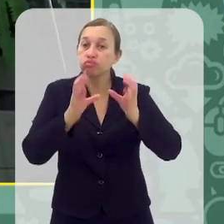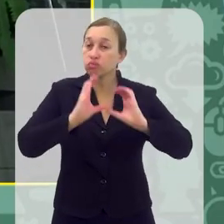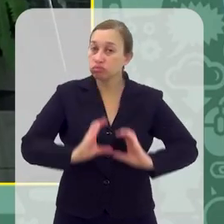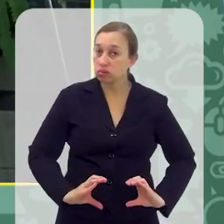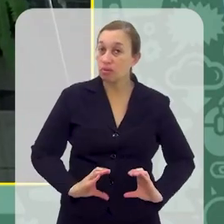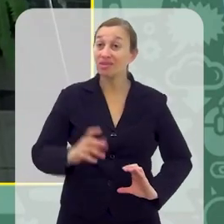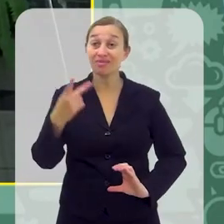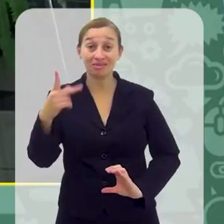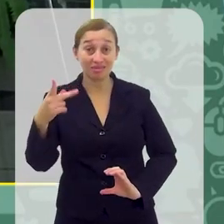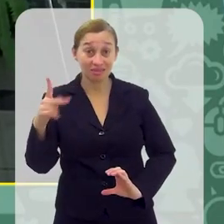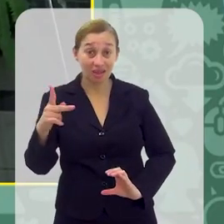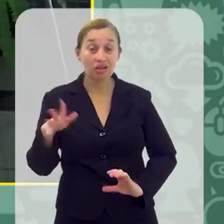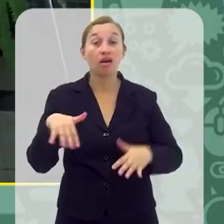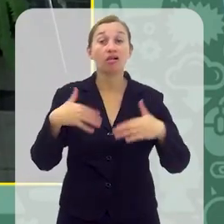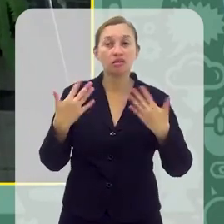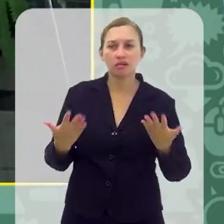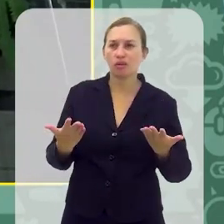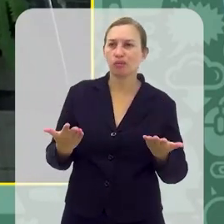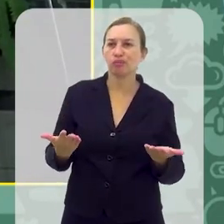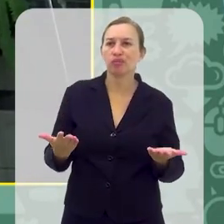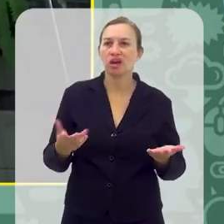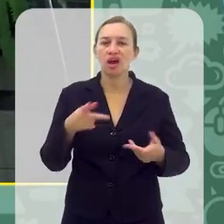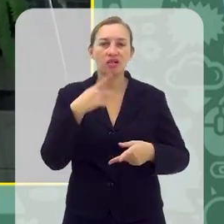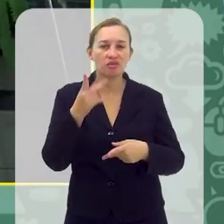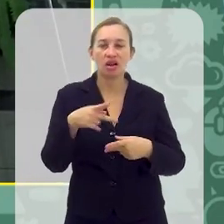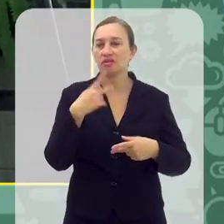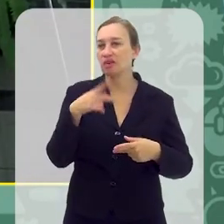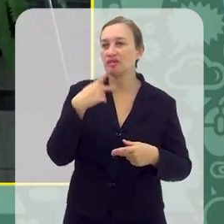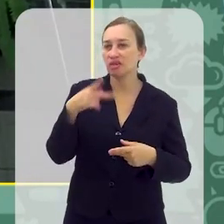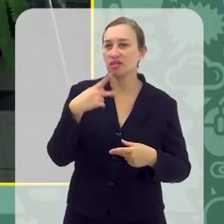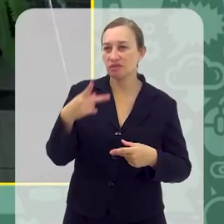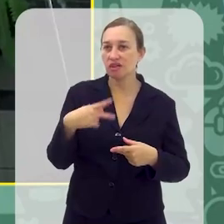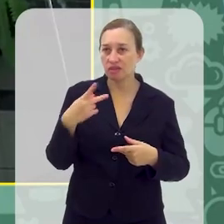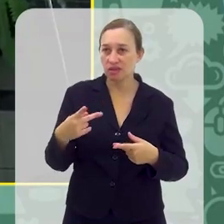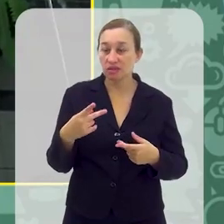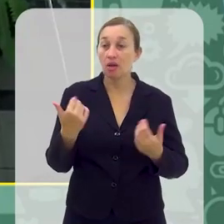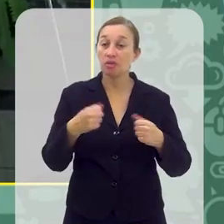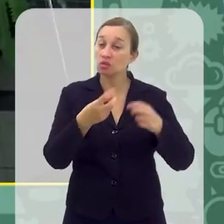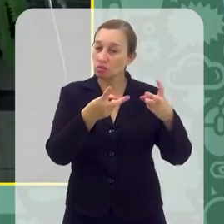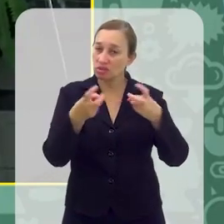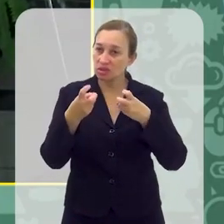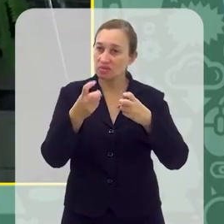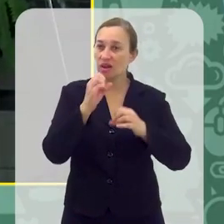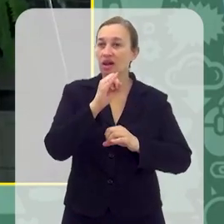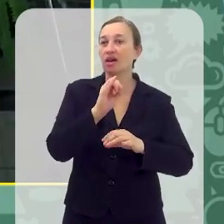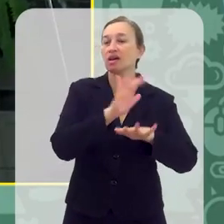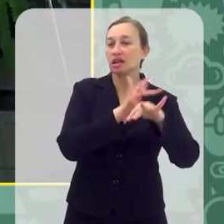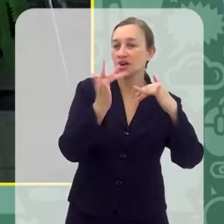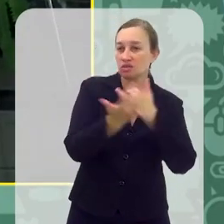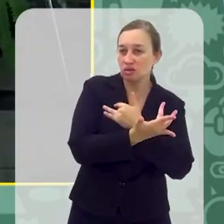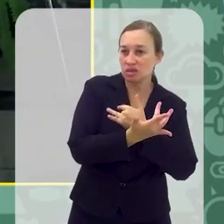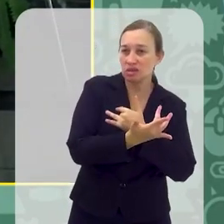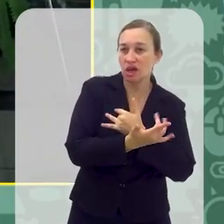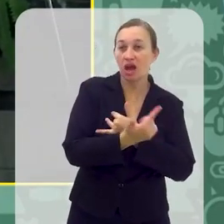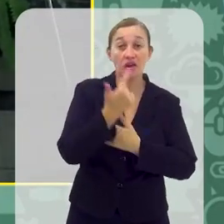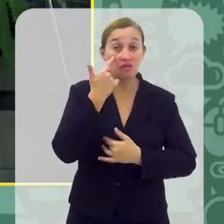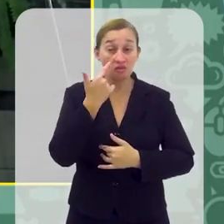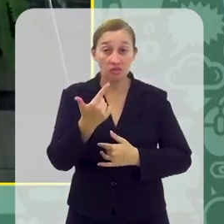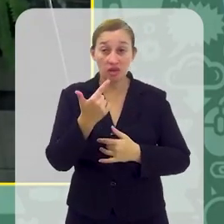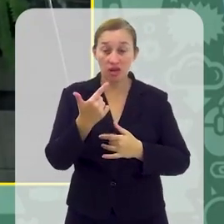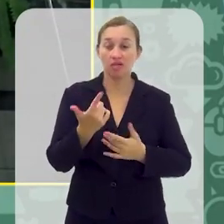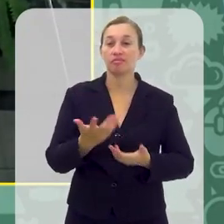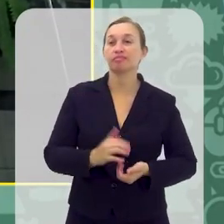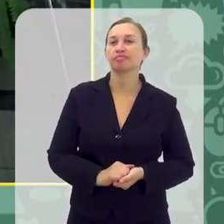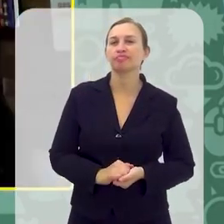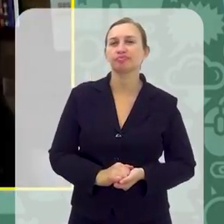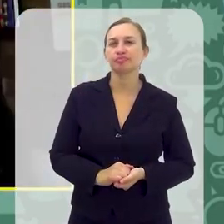está quando ele termina de jogar. Então, não adianta a gente estar falando tudo isso e o pai estar depois também, ele, na rede social, distraído e desconectado